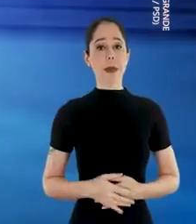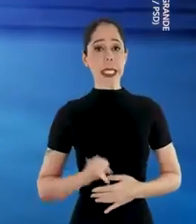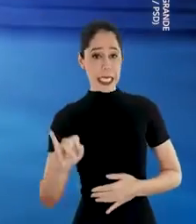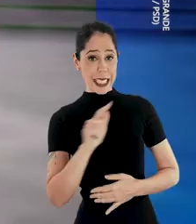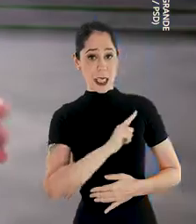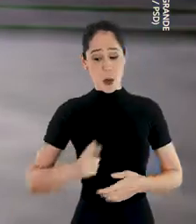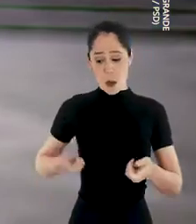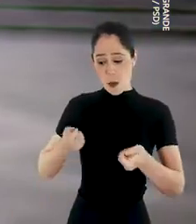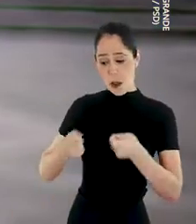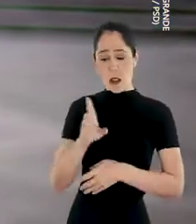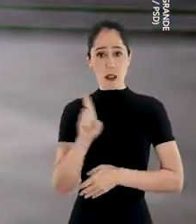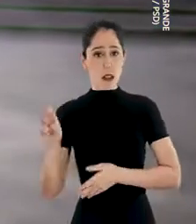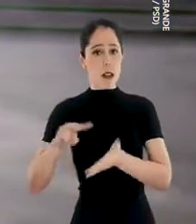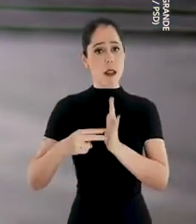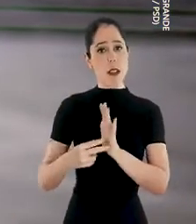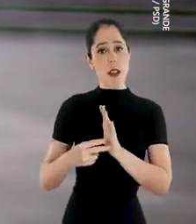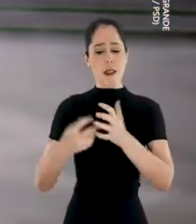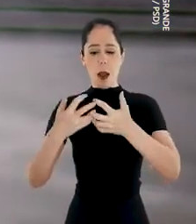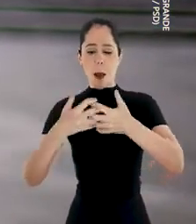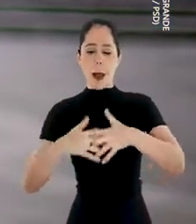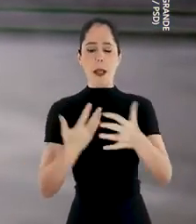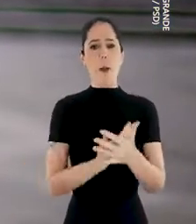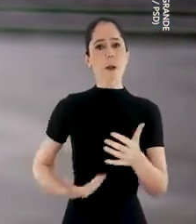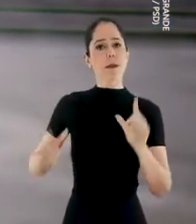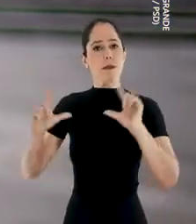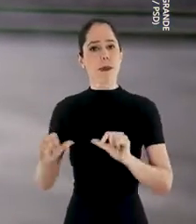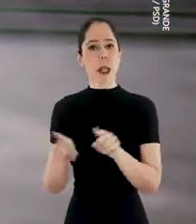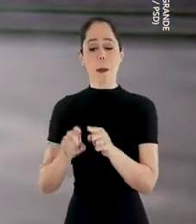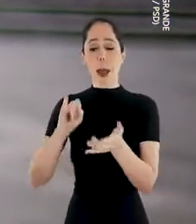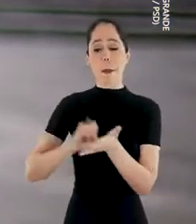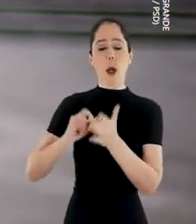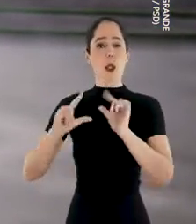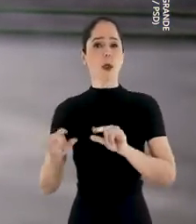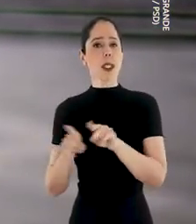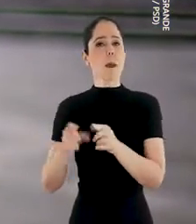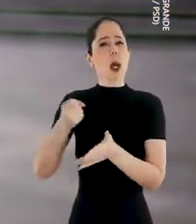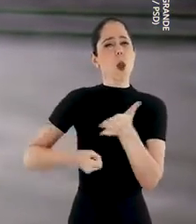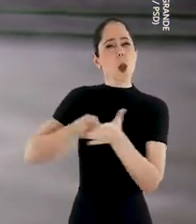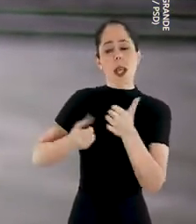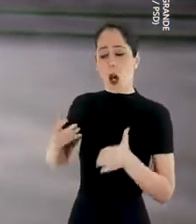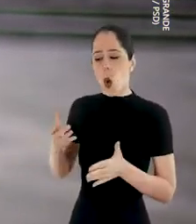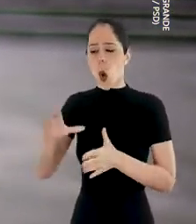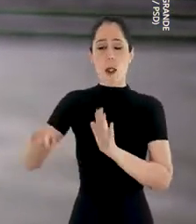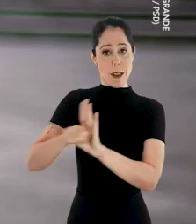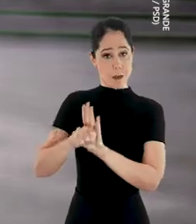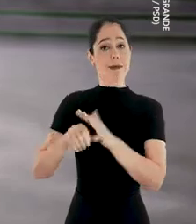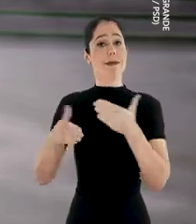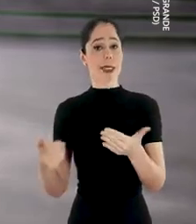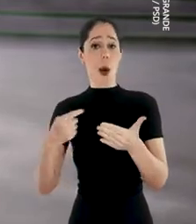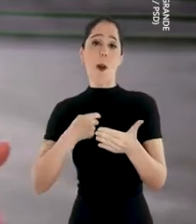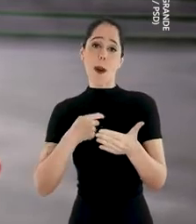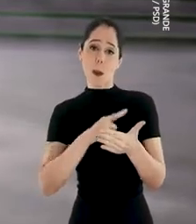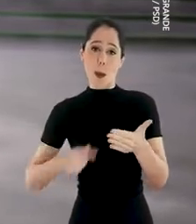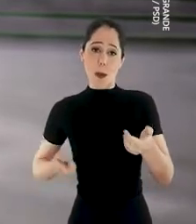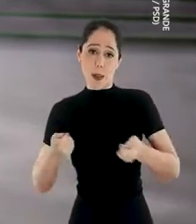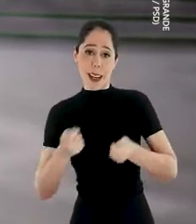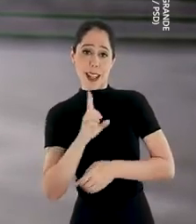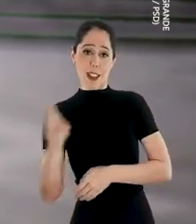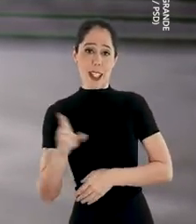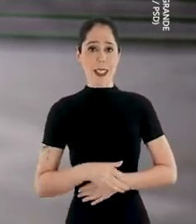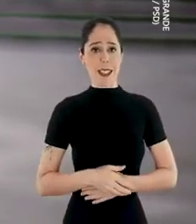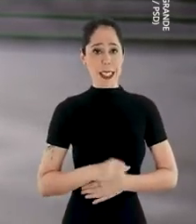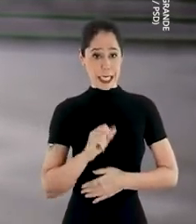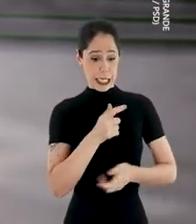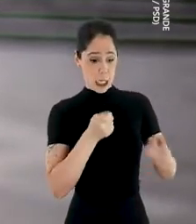Se governar para a direita e diminuir a máquina pública, reduzir impostos e combater o crime, então eu governei para a direita.